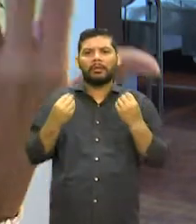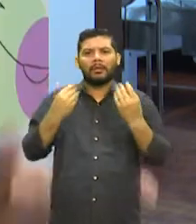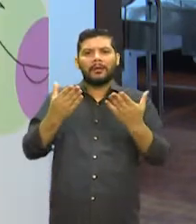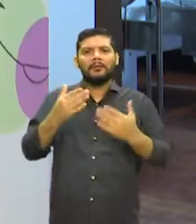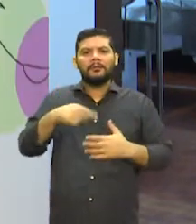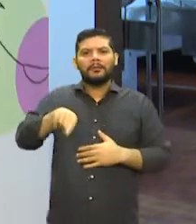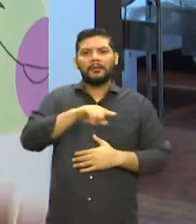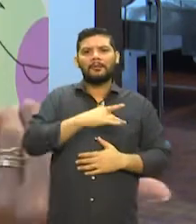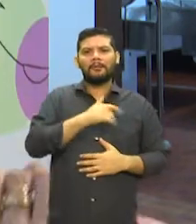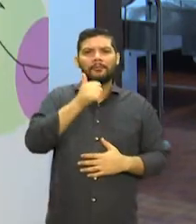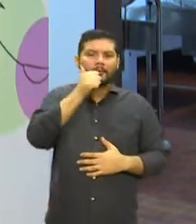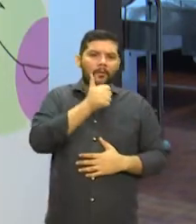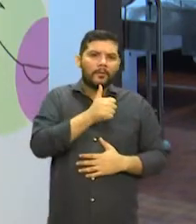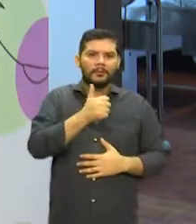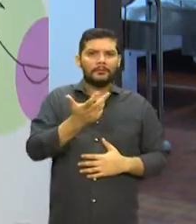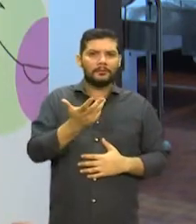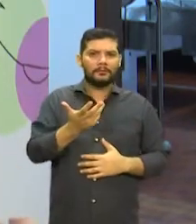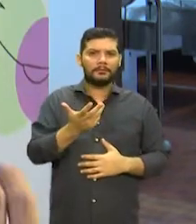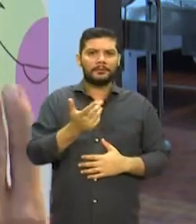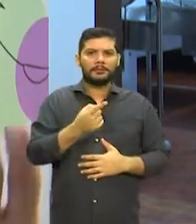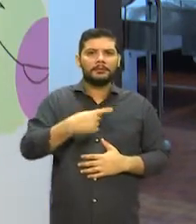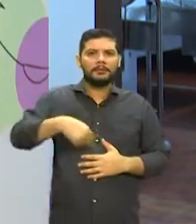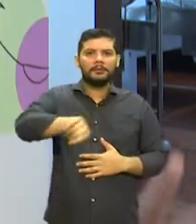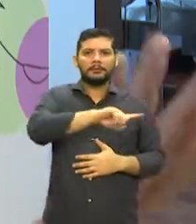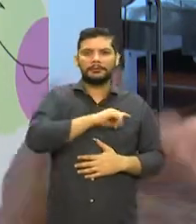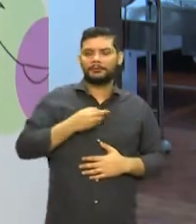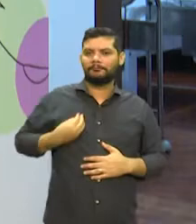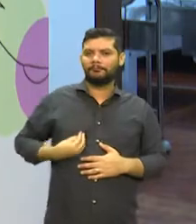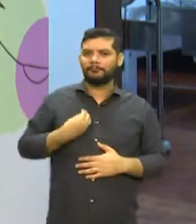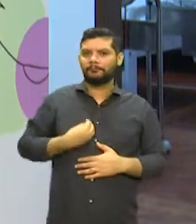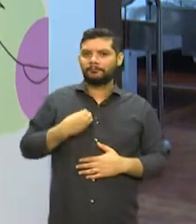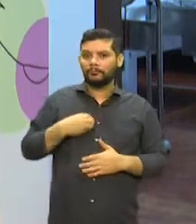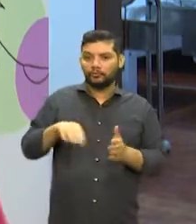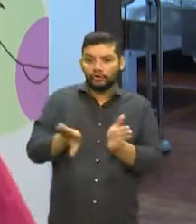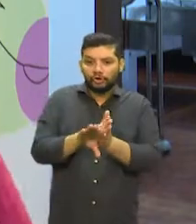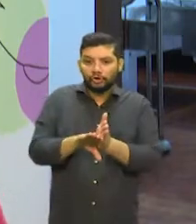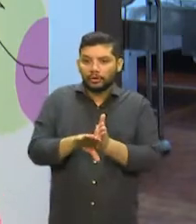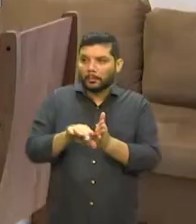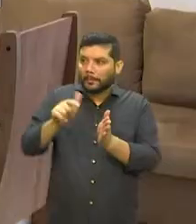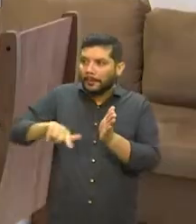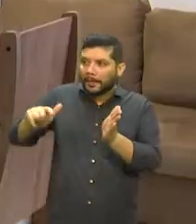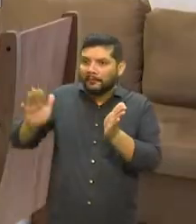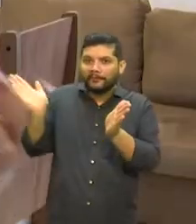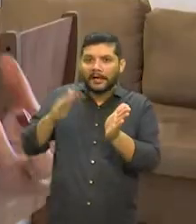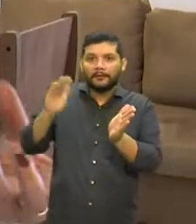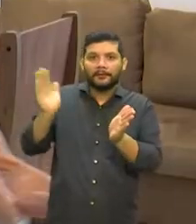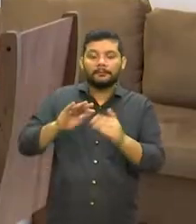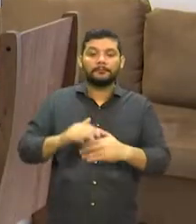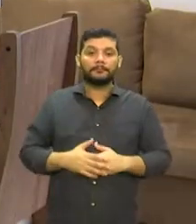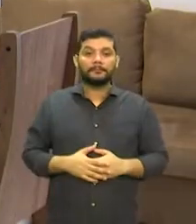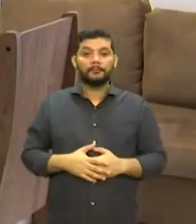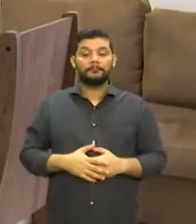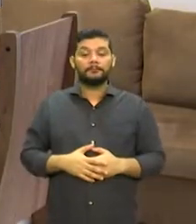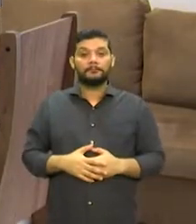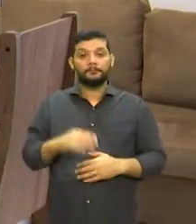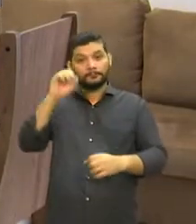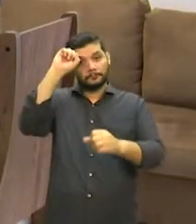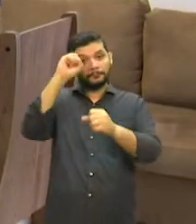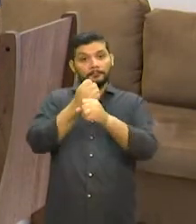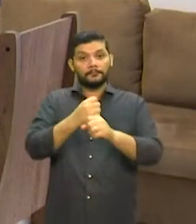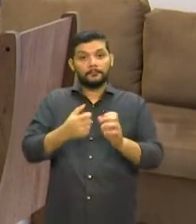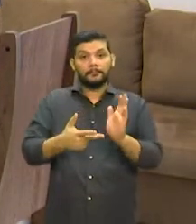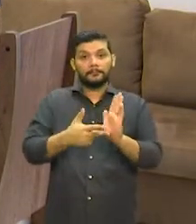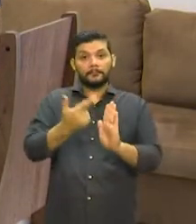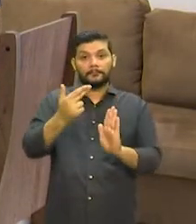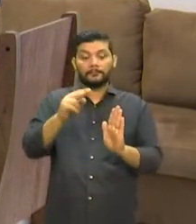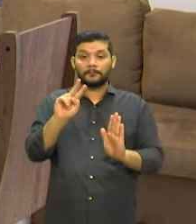já estão aqui e as que ainda vão vir. A chefe do serviço de obstetrícia do